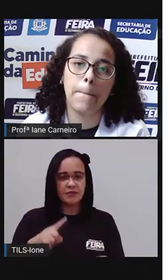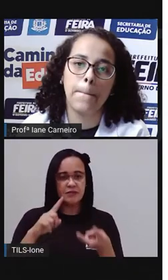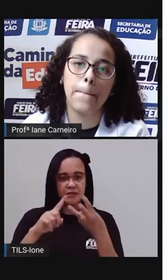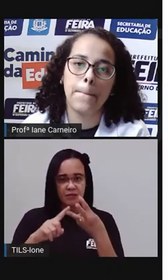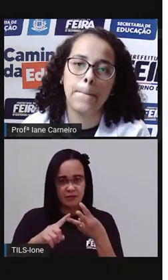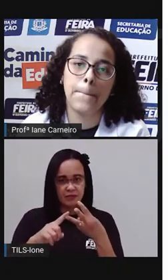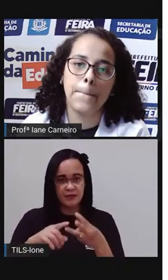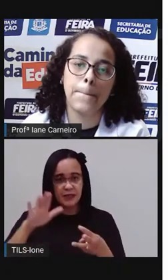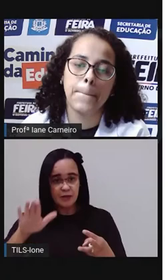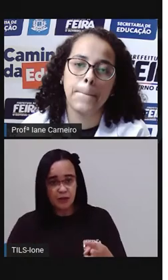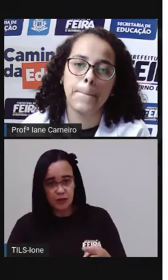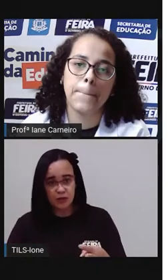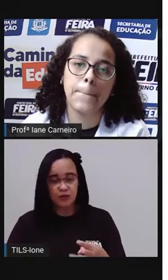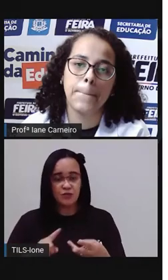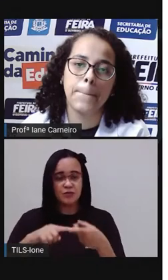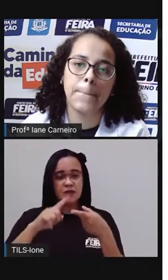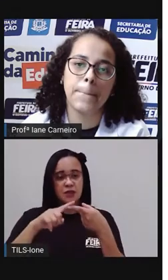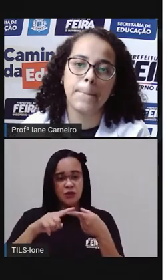um,